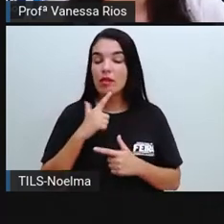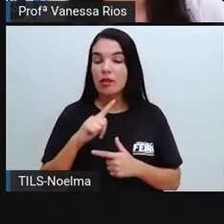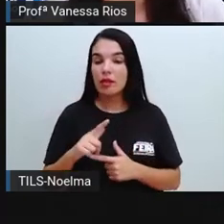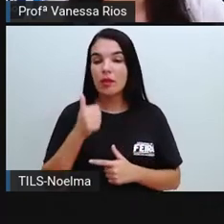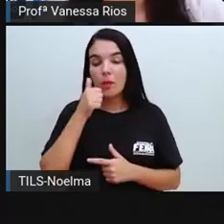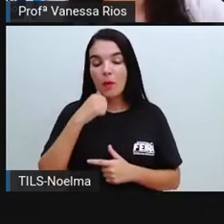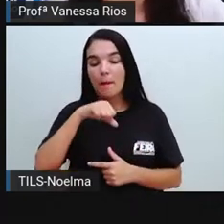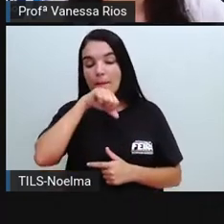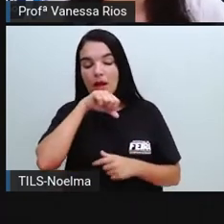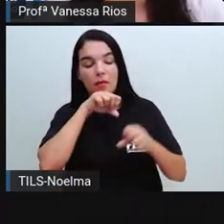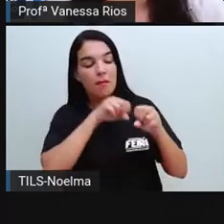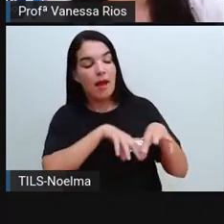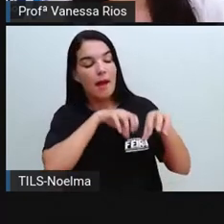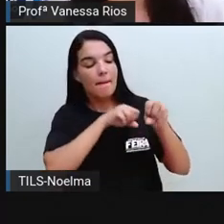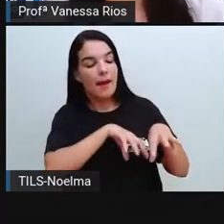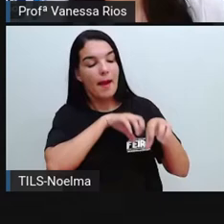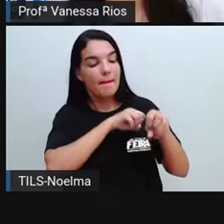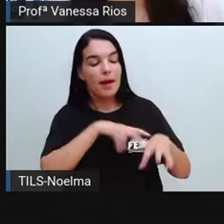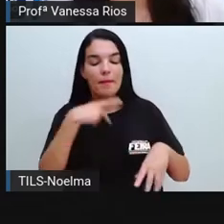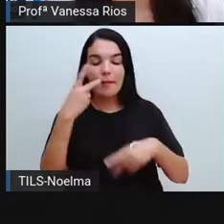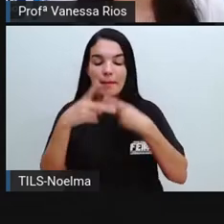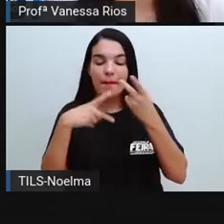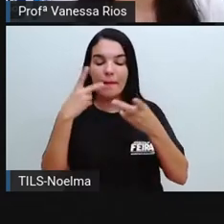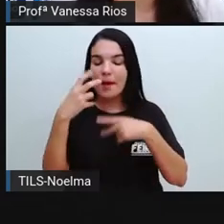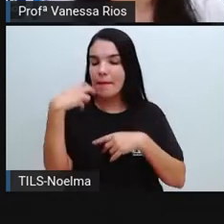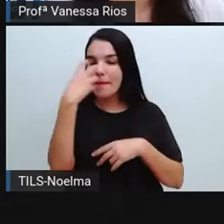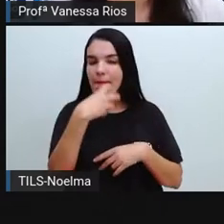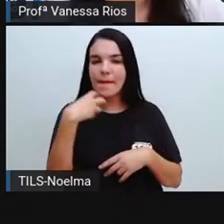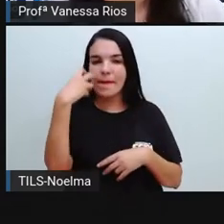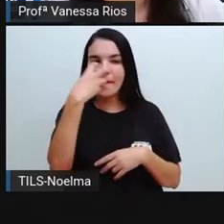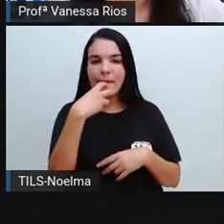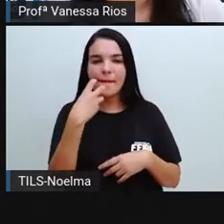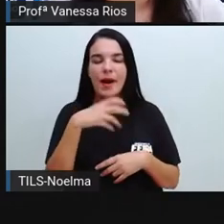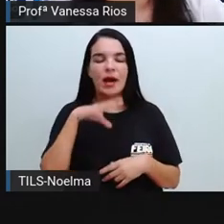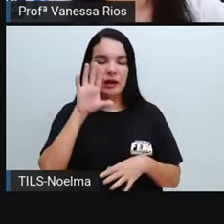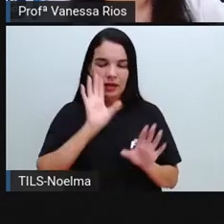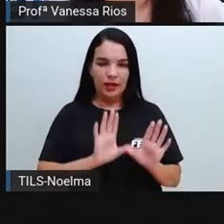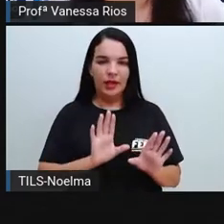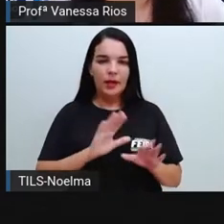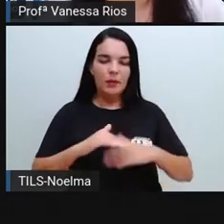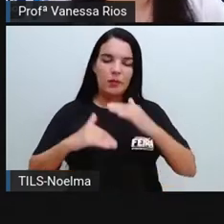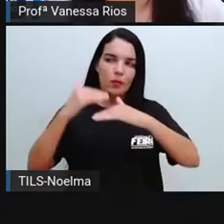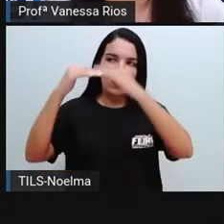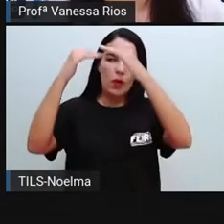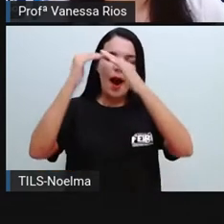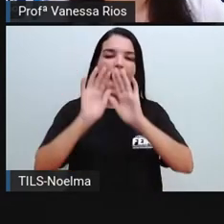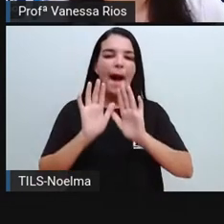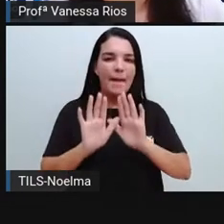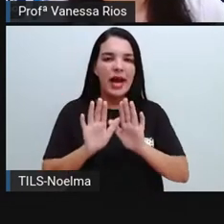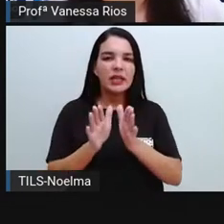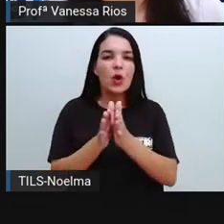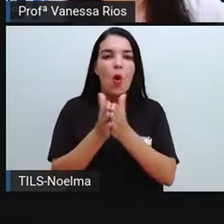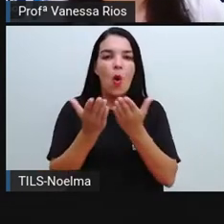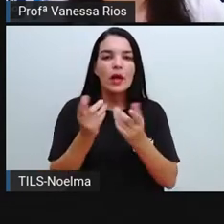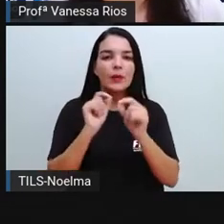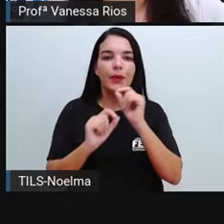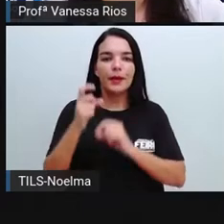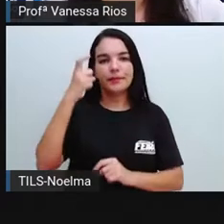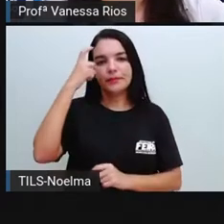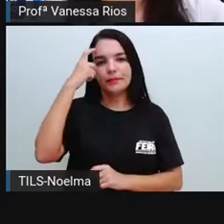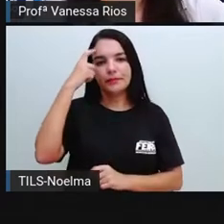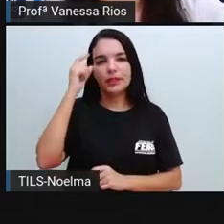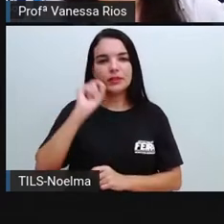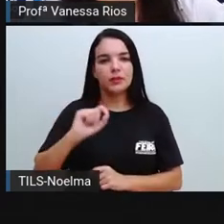enquanto crianças e que nós vamos aprendendo no decorrer da nossa vida. Mas aí, quando a gente pensa em